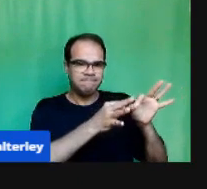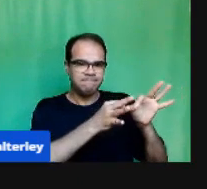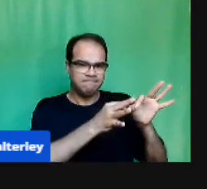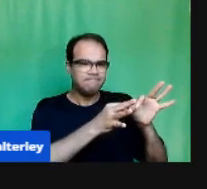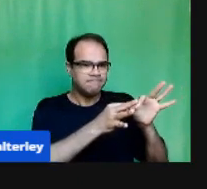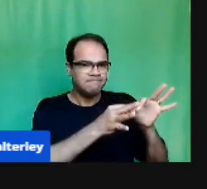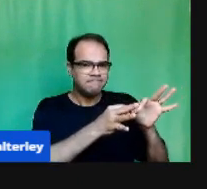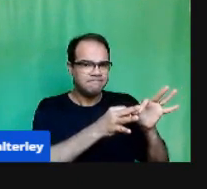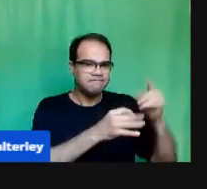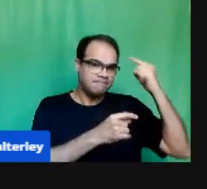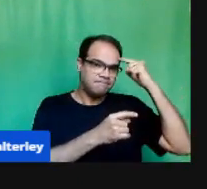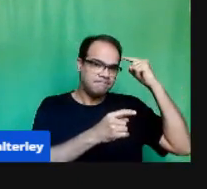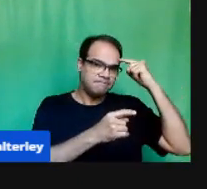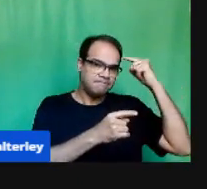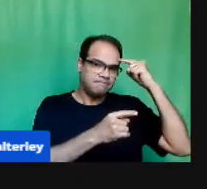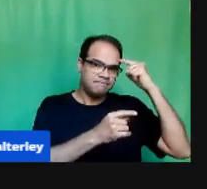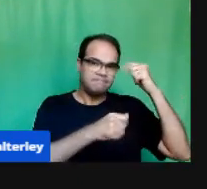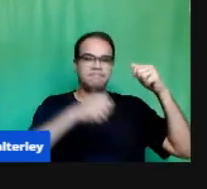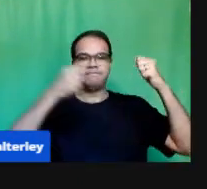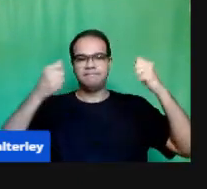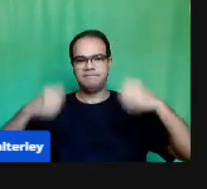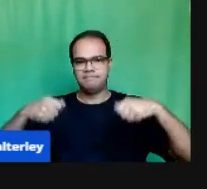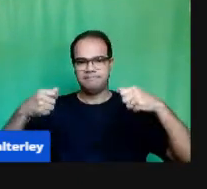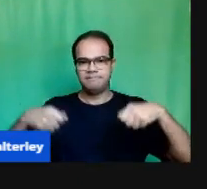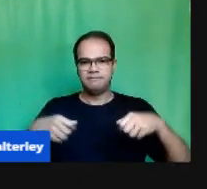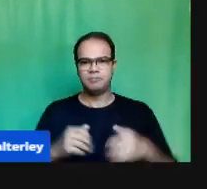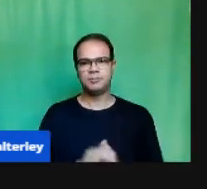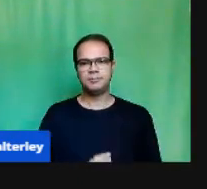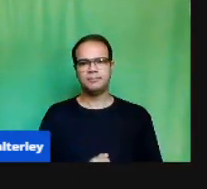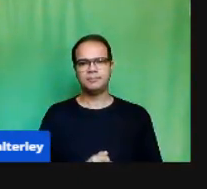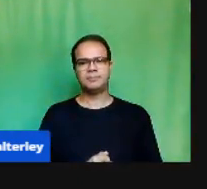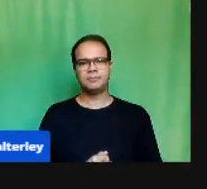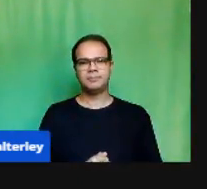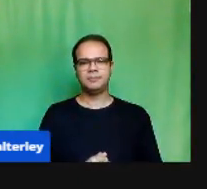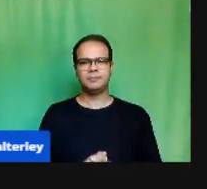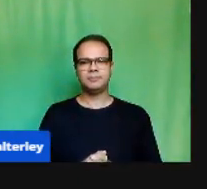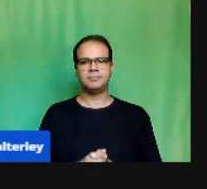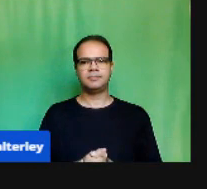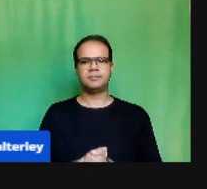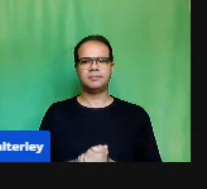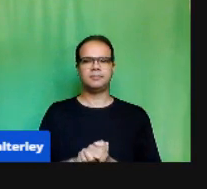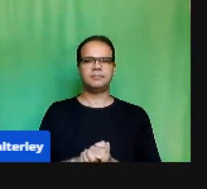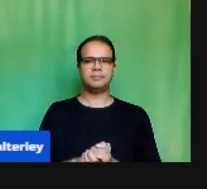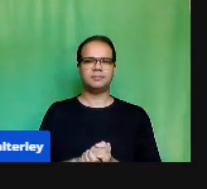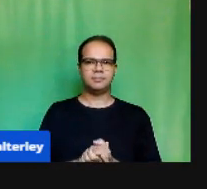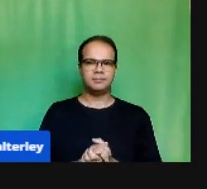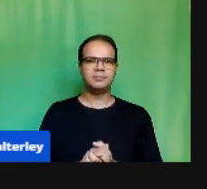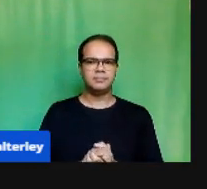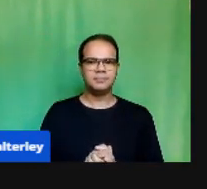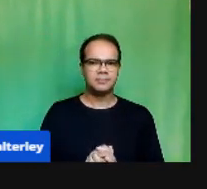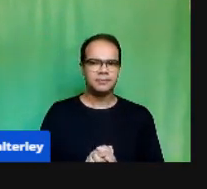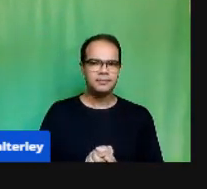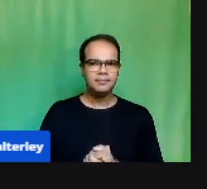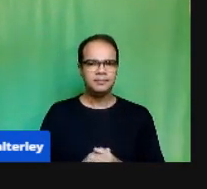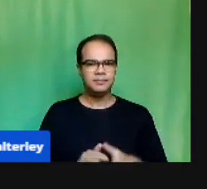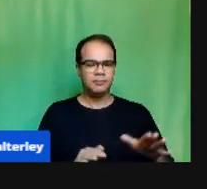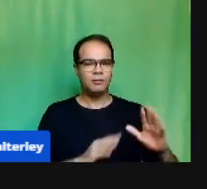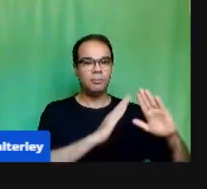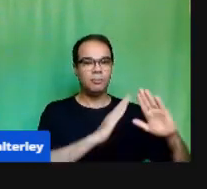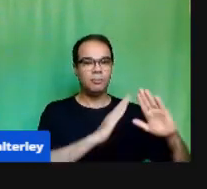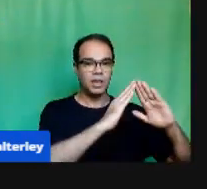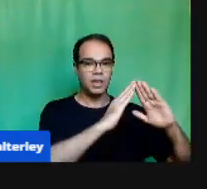Próximo O debate sobre a modificação Da escola Sempre esteve presente